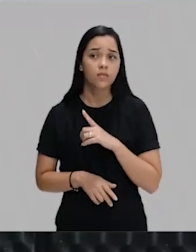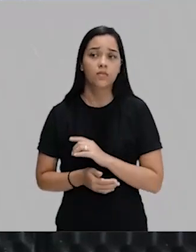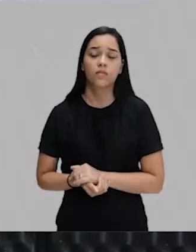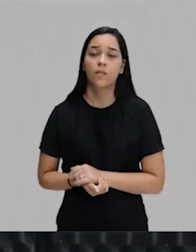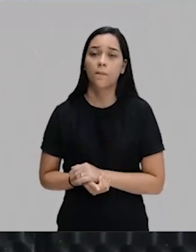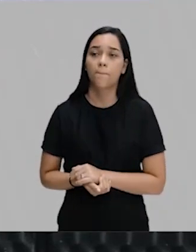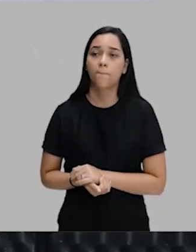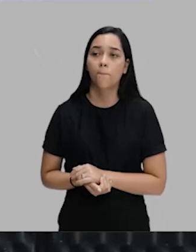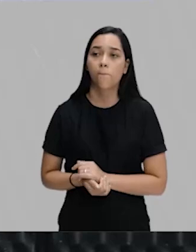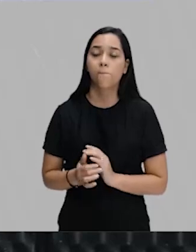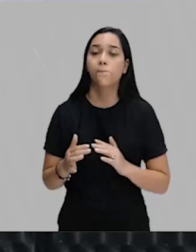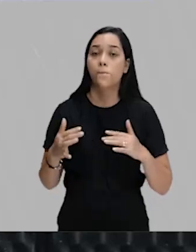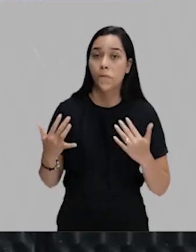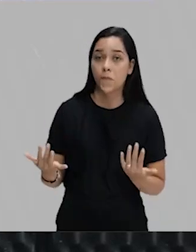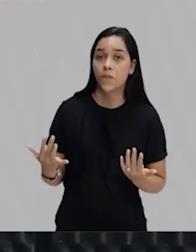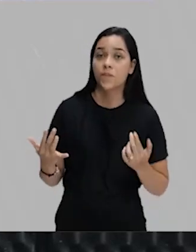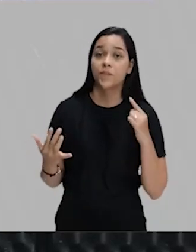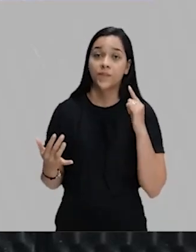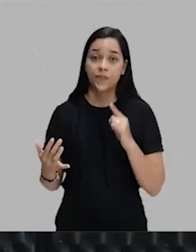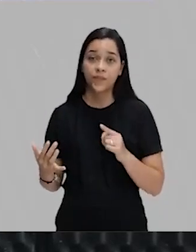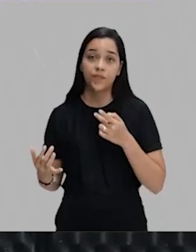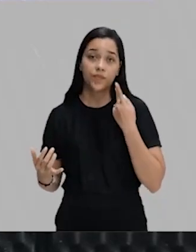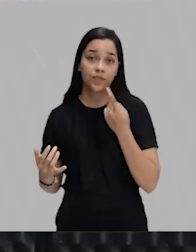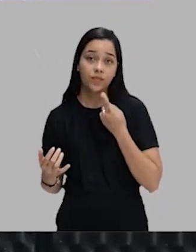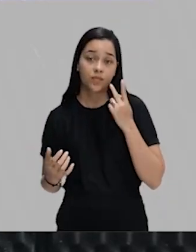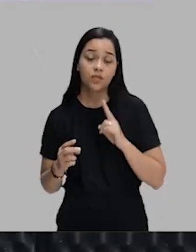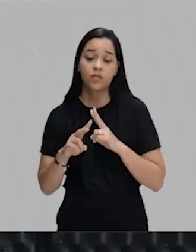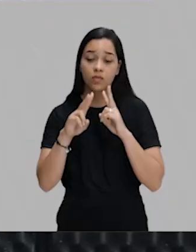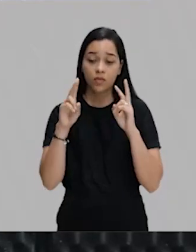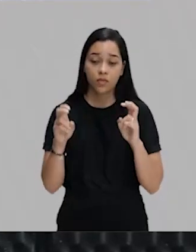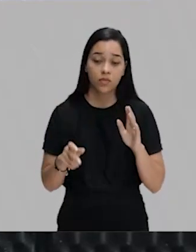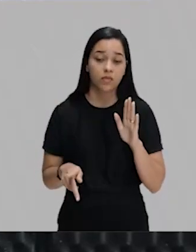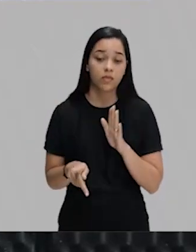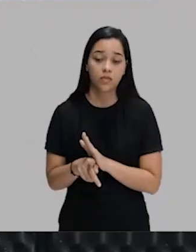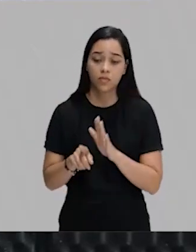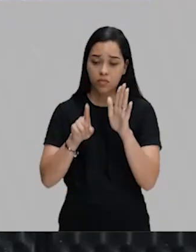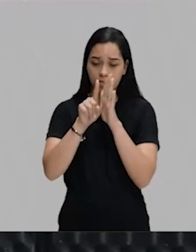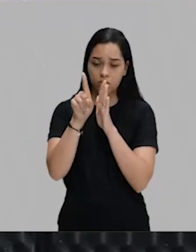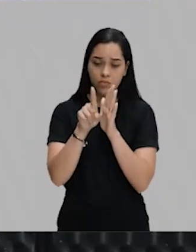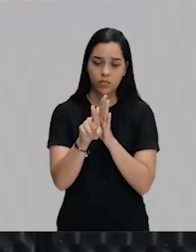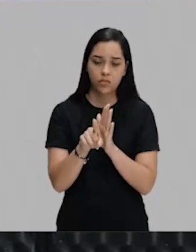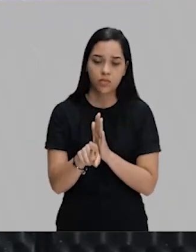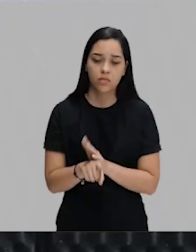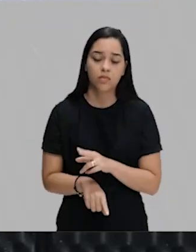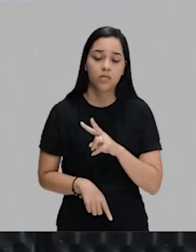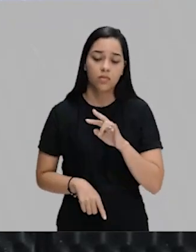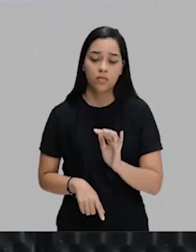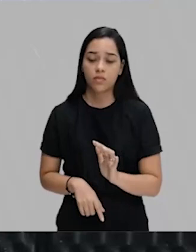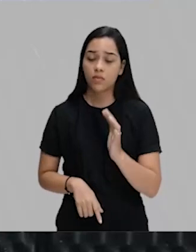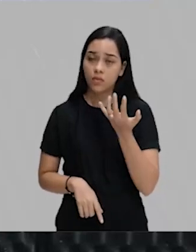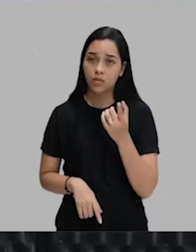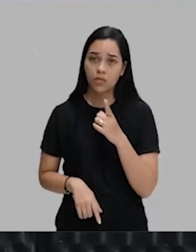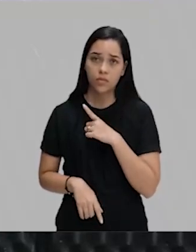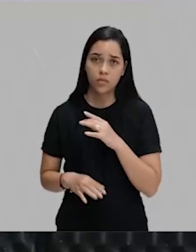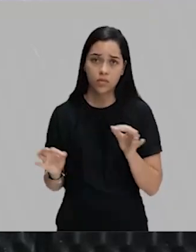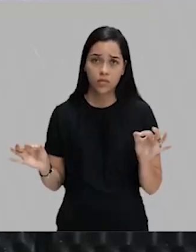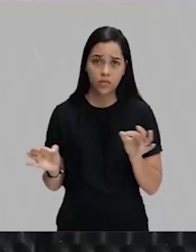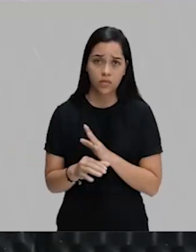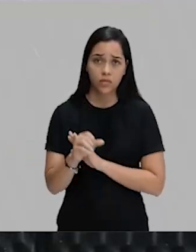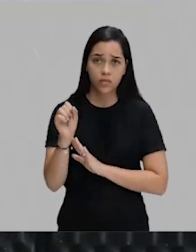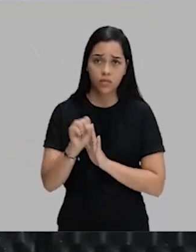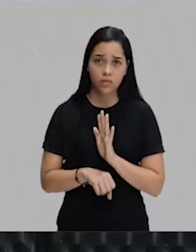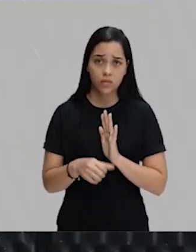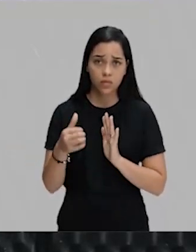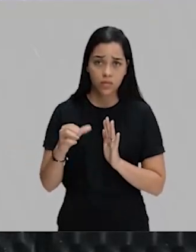brasileira. E quando você fala sobre essas questões que vão ocorrer no final do século